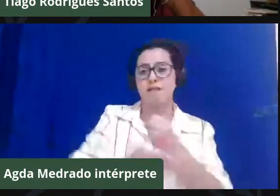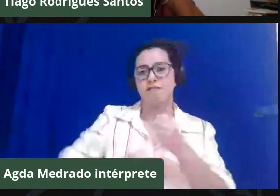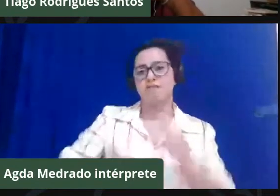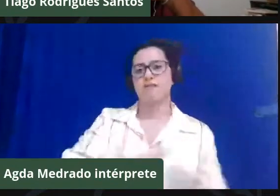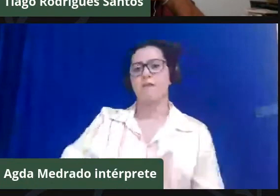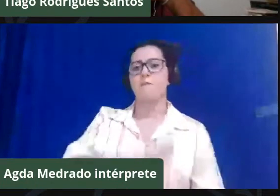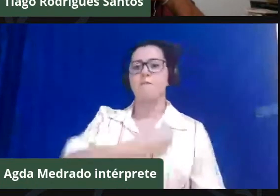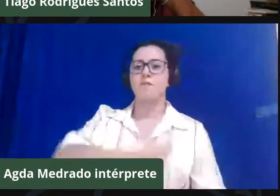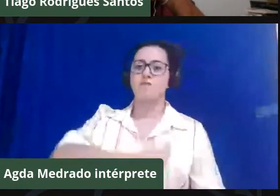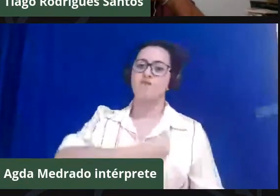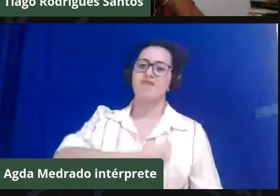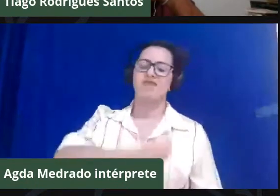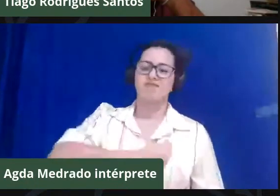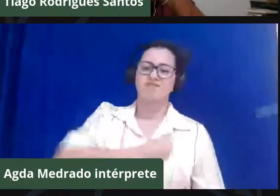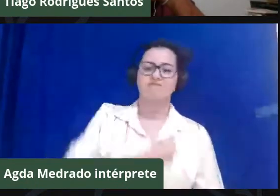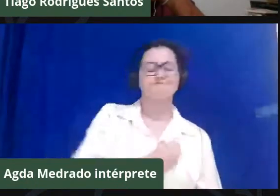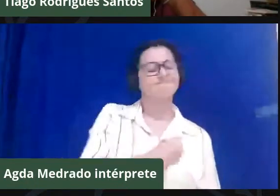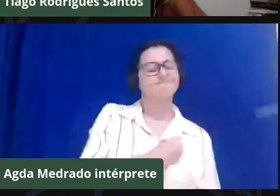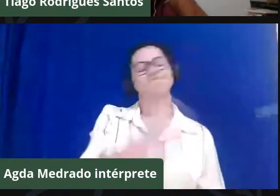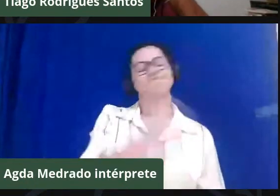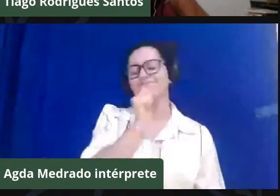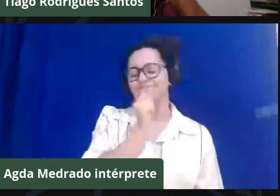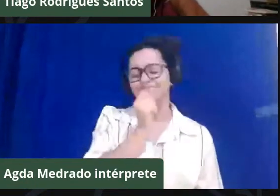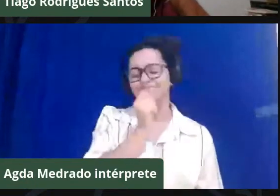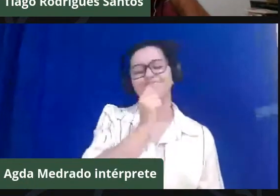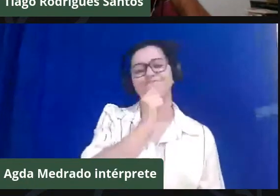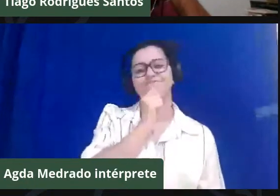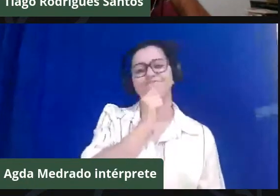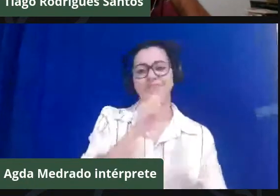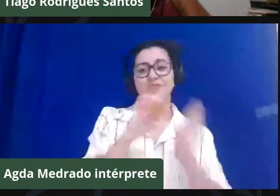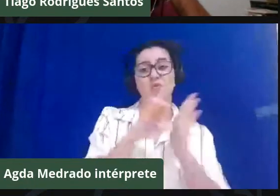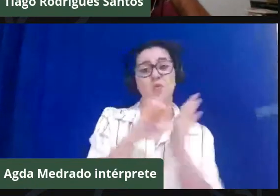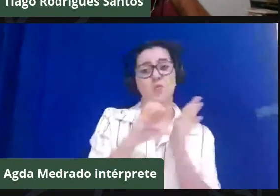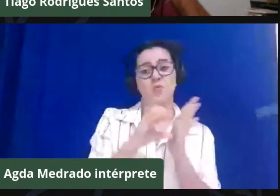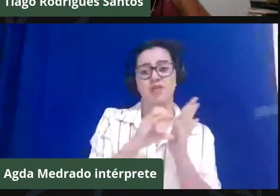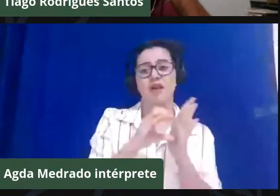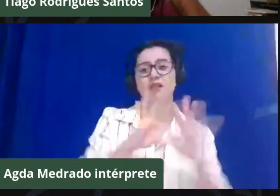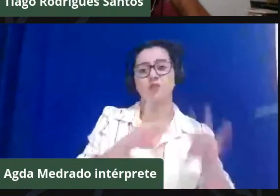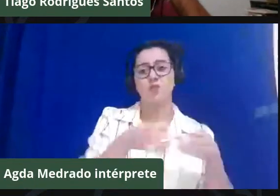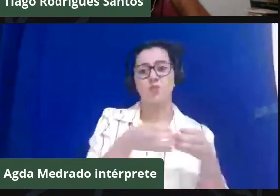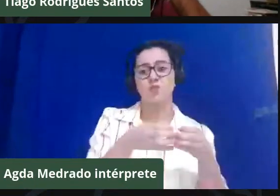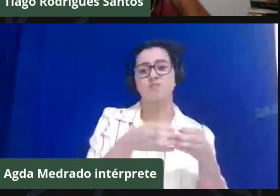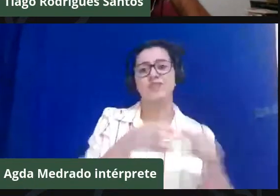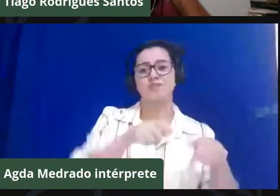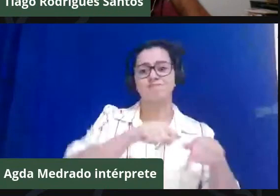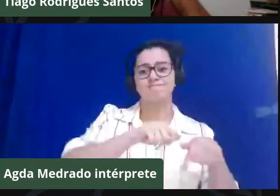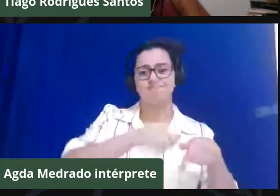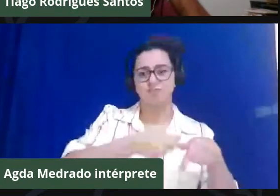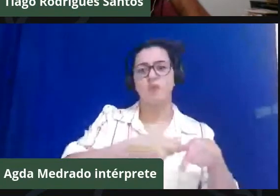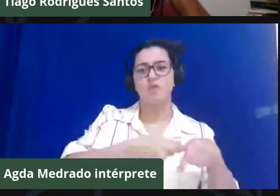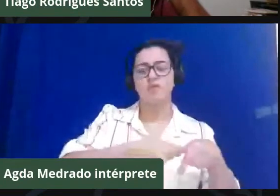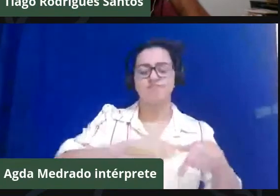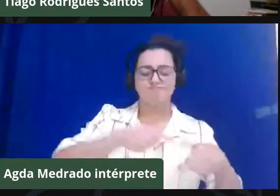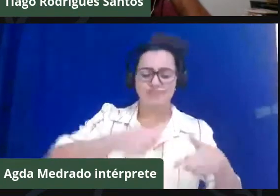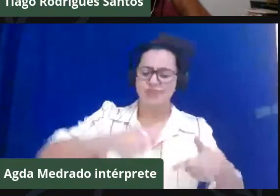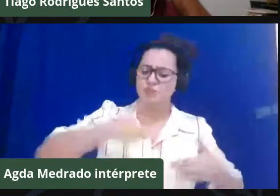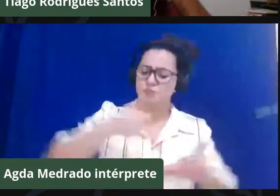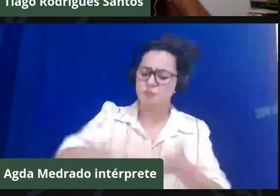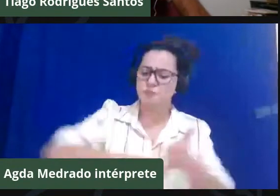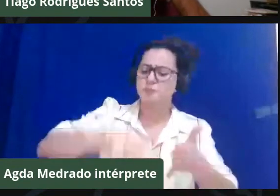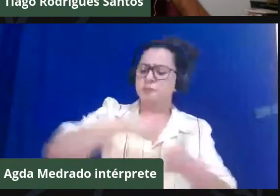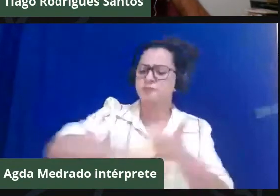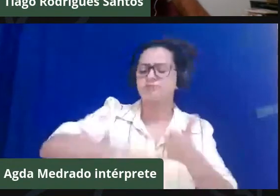democráticas, mínimas, de sobrevivência, que as comunidades quilombolas ainda têm um desafio de conquistar